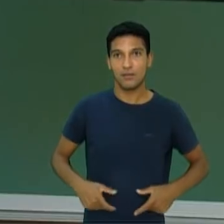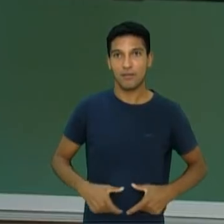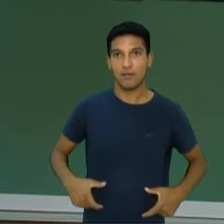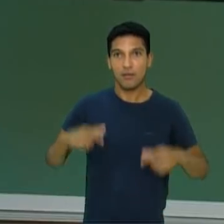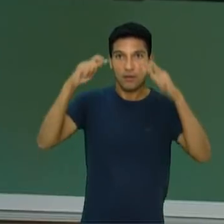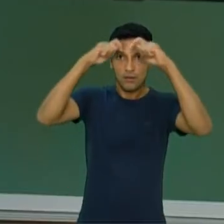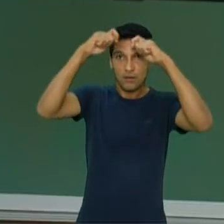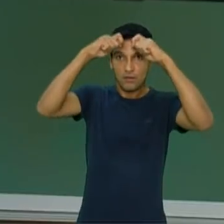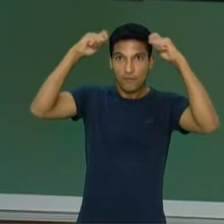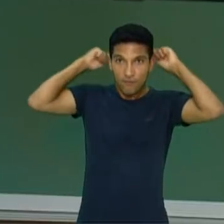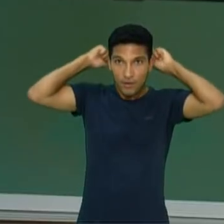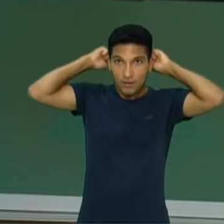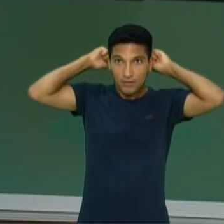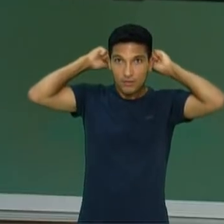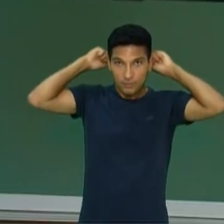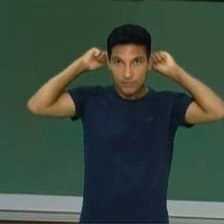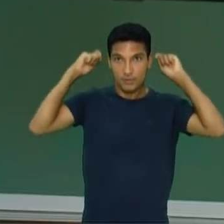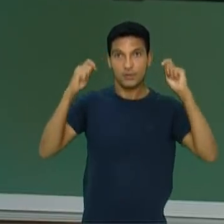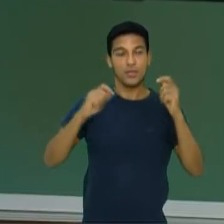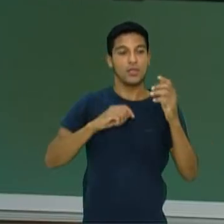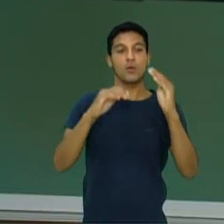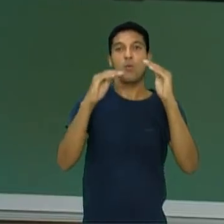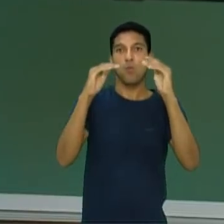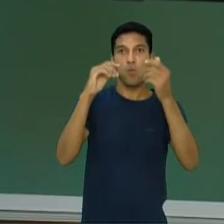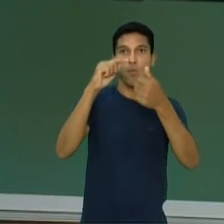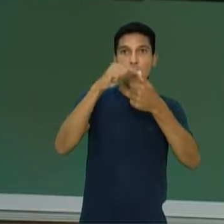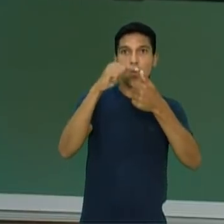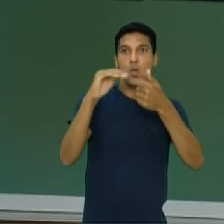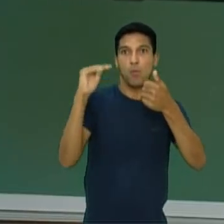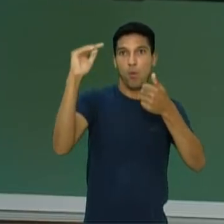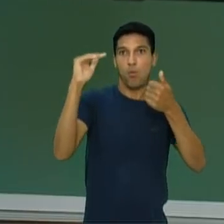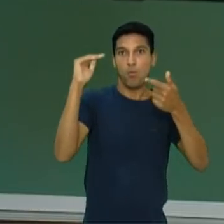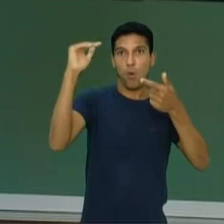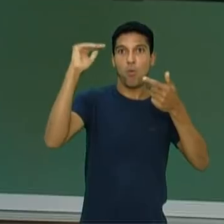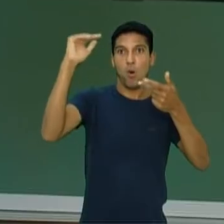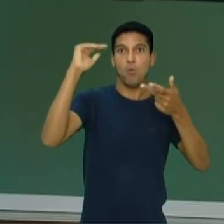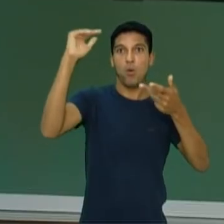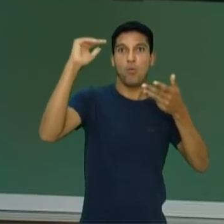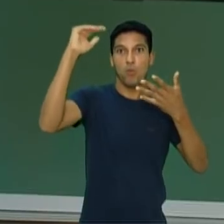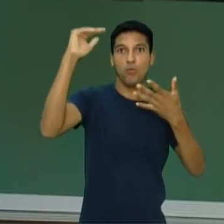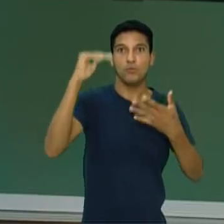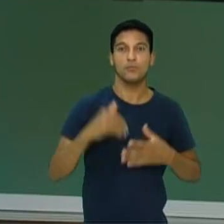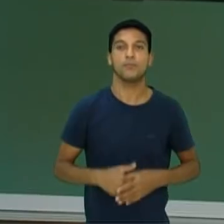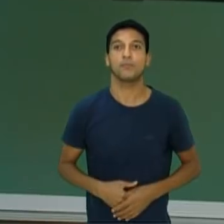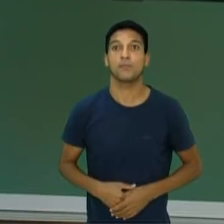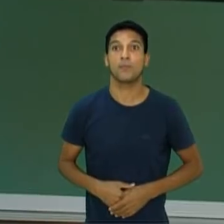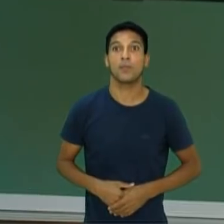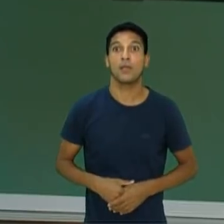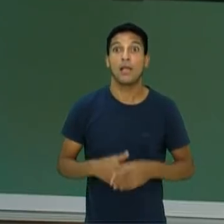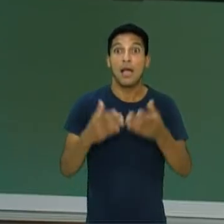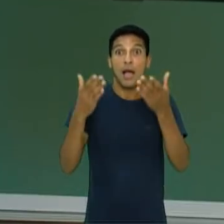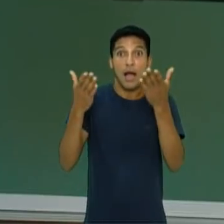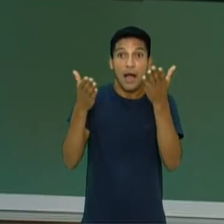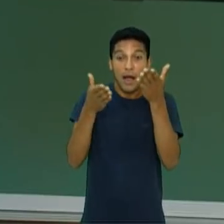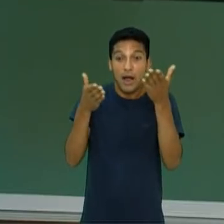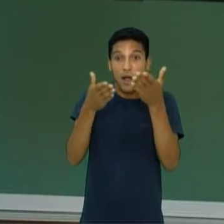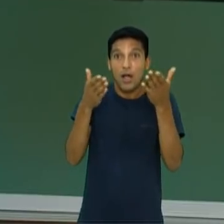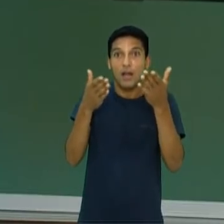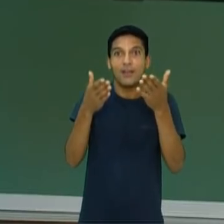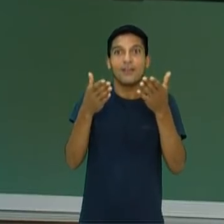hoje, gente vai sair um pouquinho do Oriente e vem mais para o Ocidente, mais